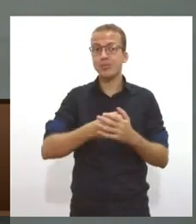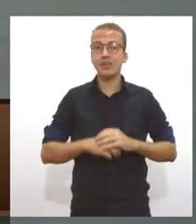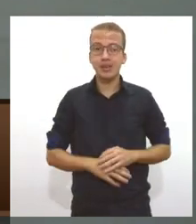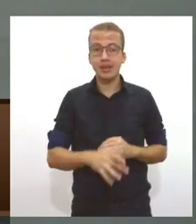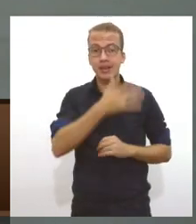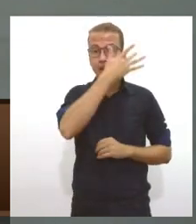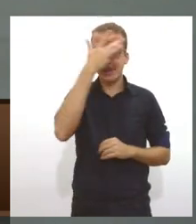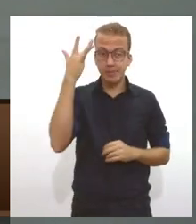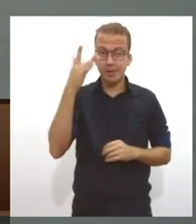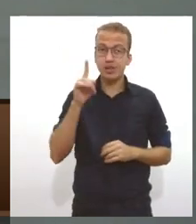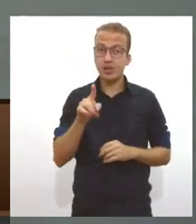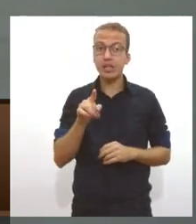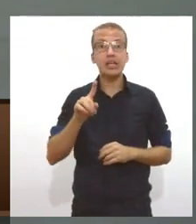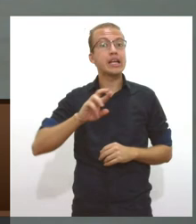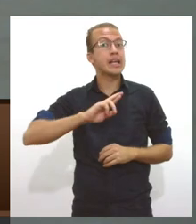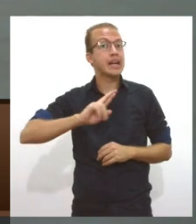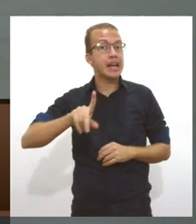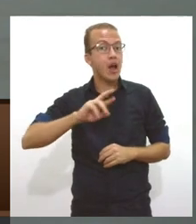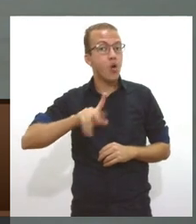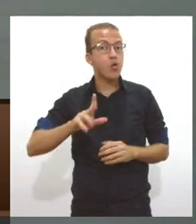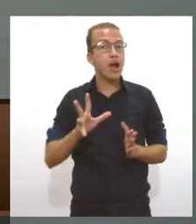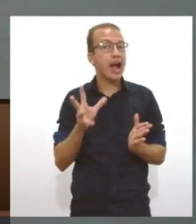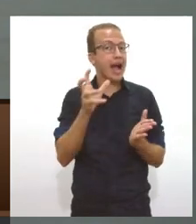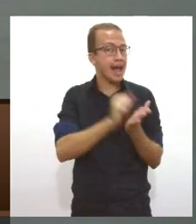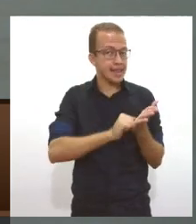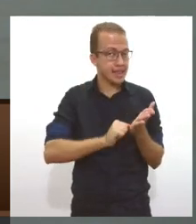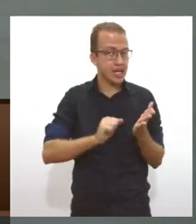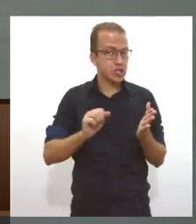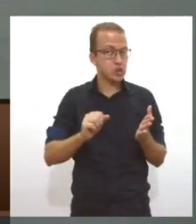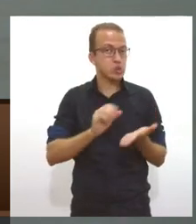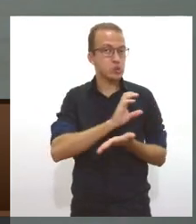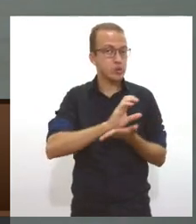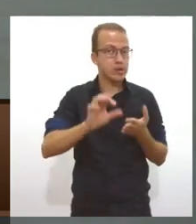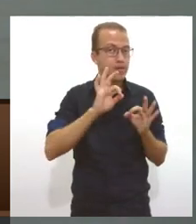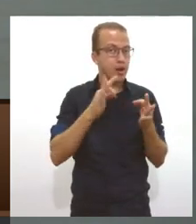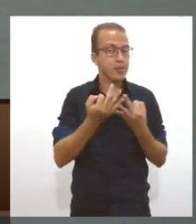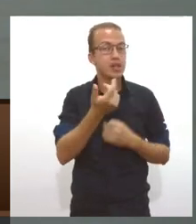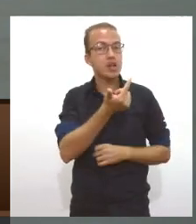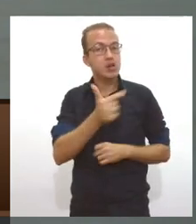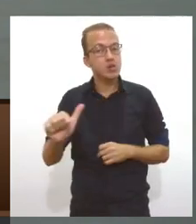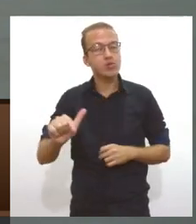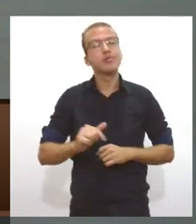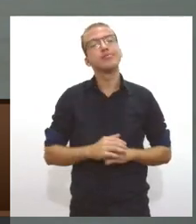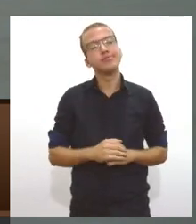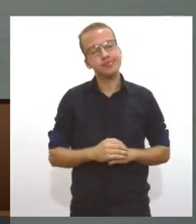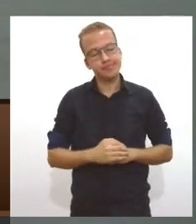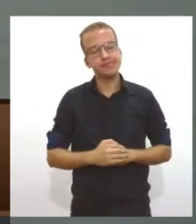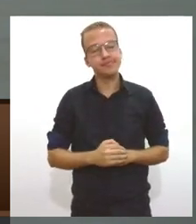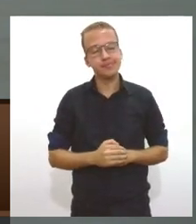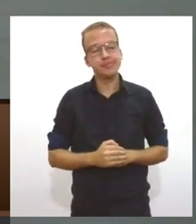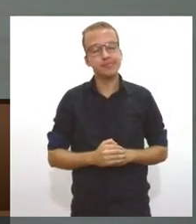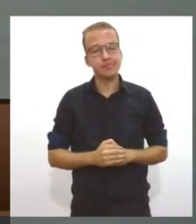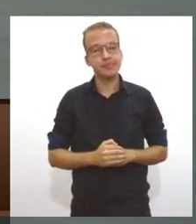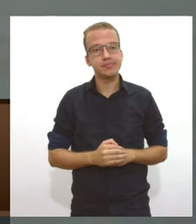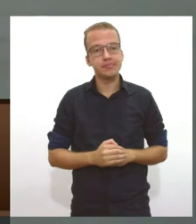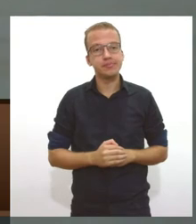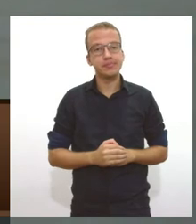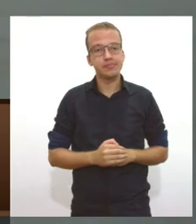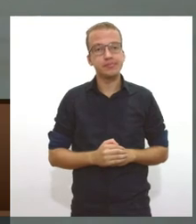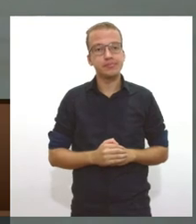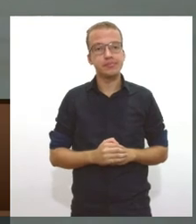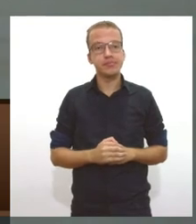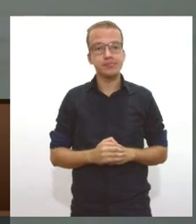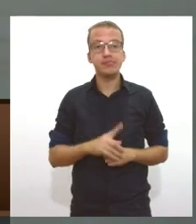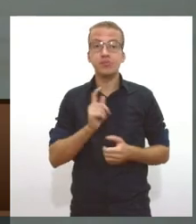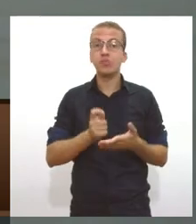fazem parte do Bolsa Família nascidos em junho e receberam a parcela em poupança social digital no dia 22 de maio o